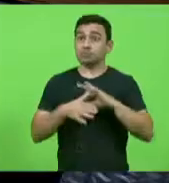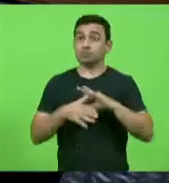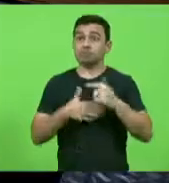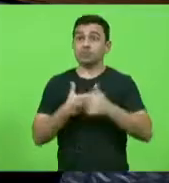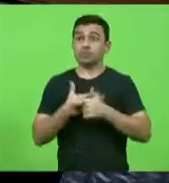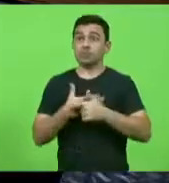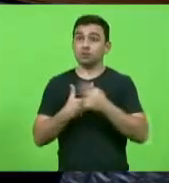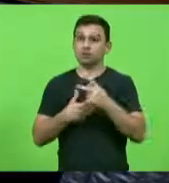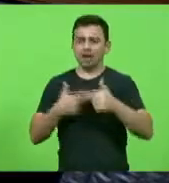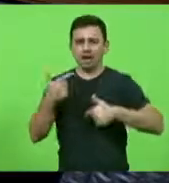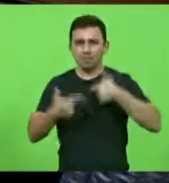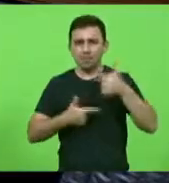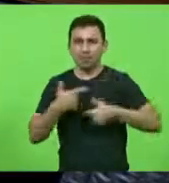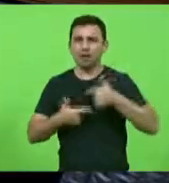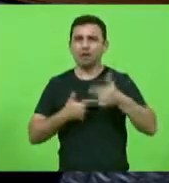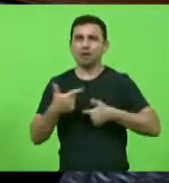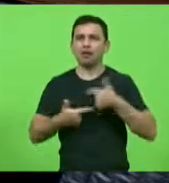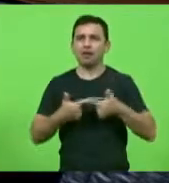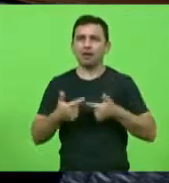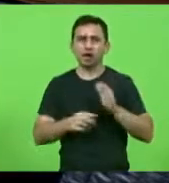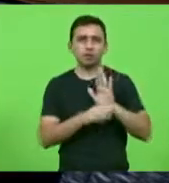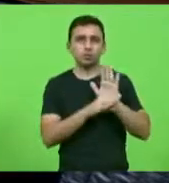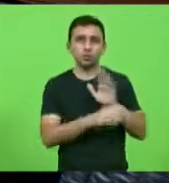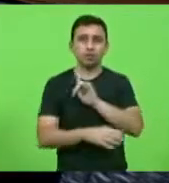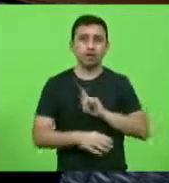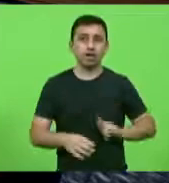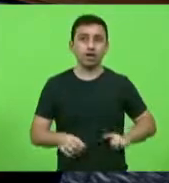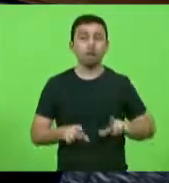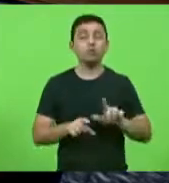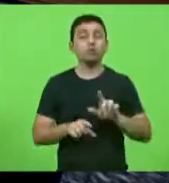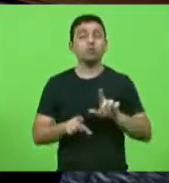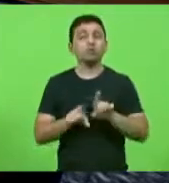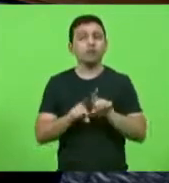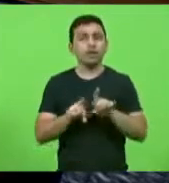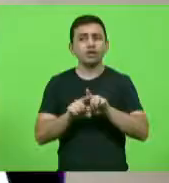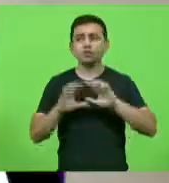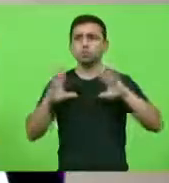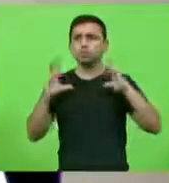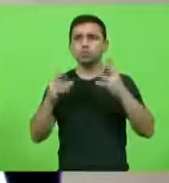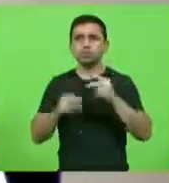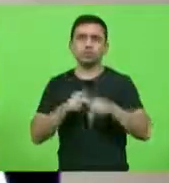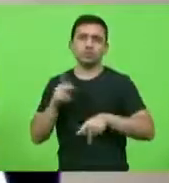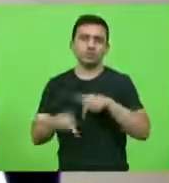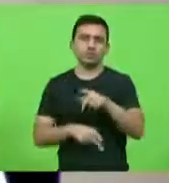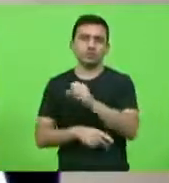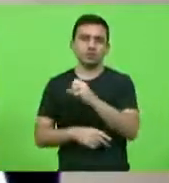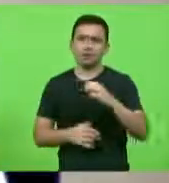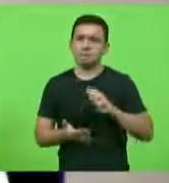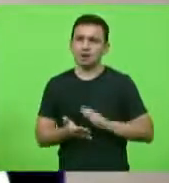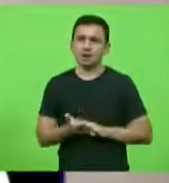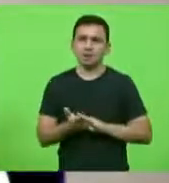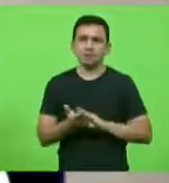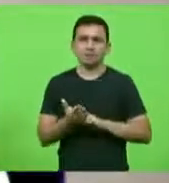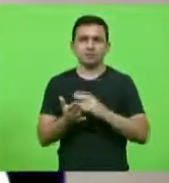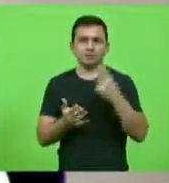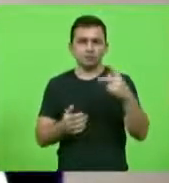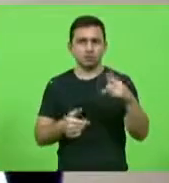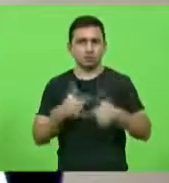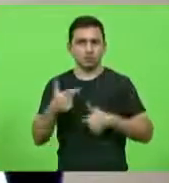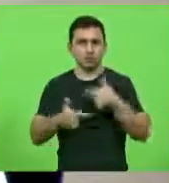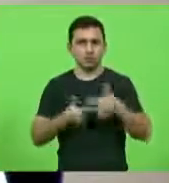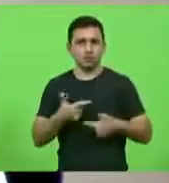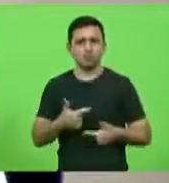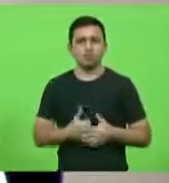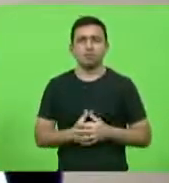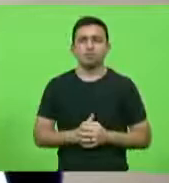trabalhando não pelo governo, mas por todos os catarinenses. Parabéns pelo trabalho. O senhor deixou um legado aqui no parlamento.